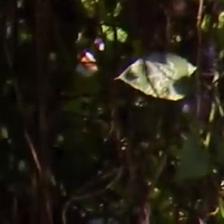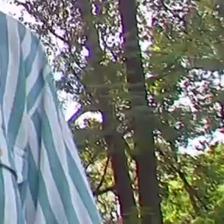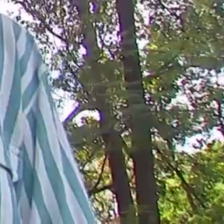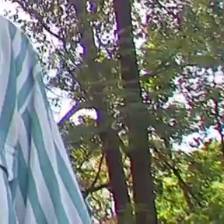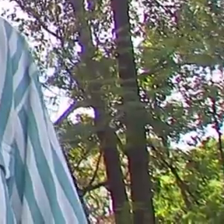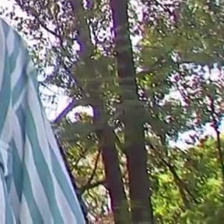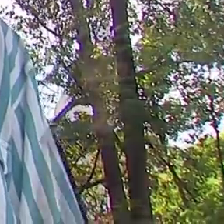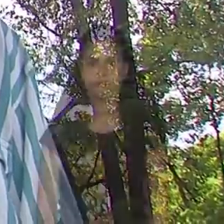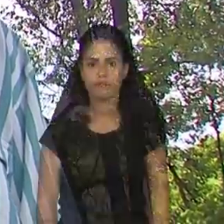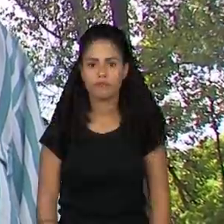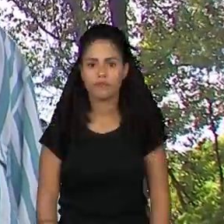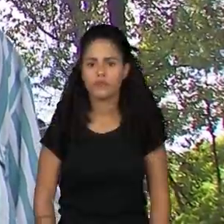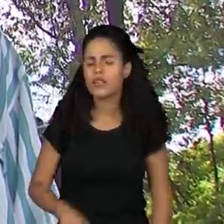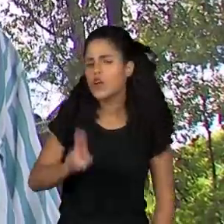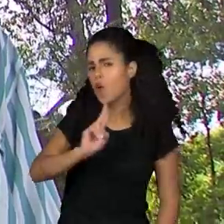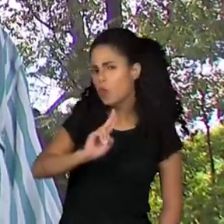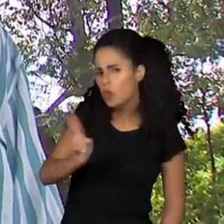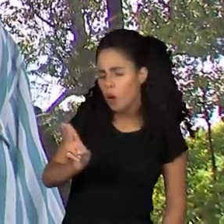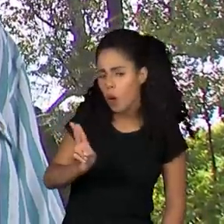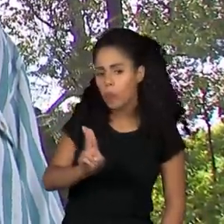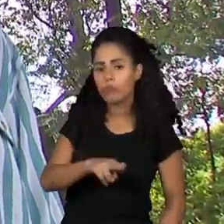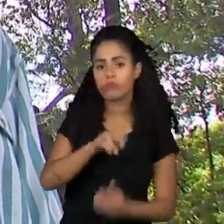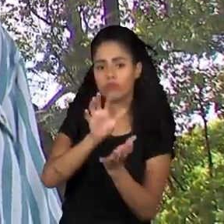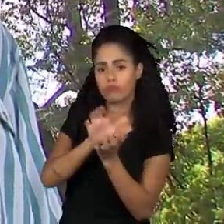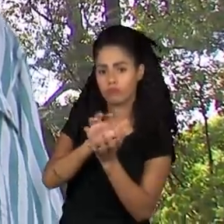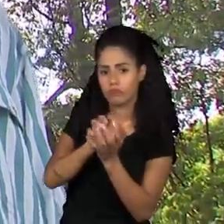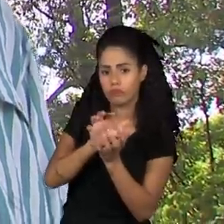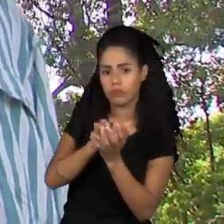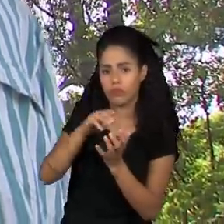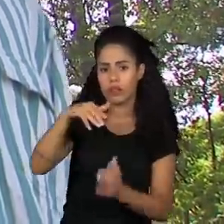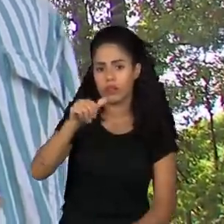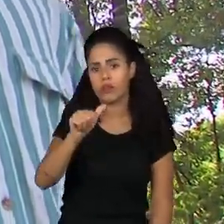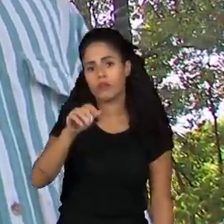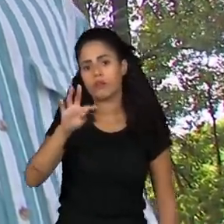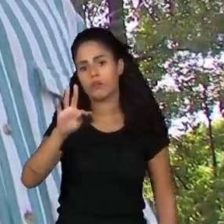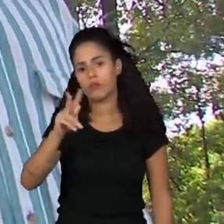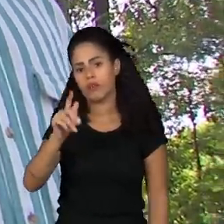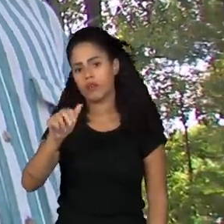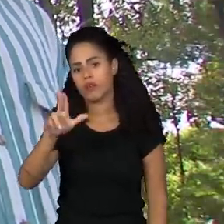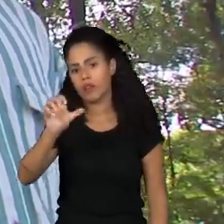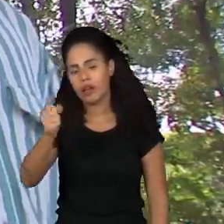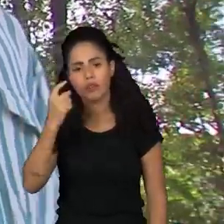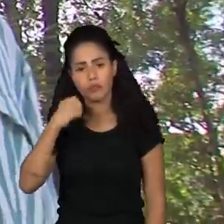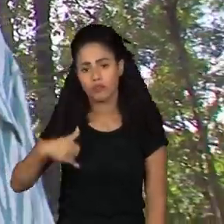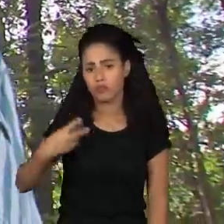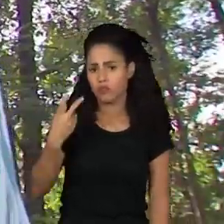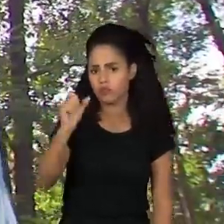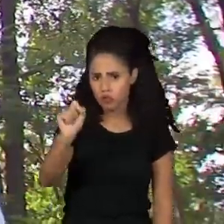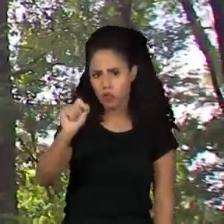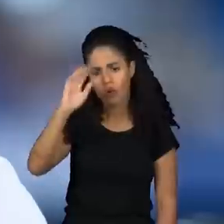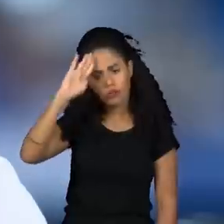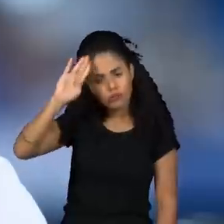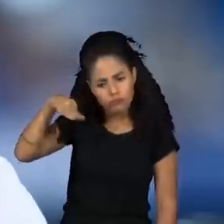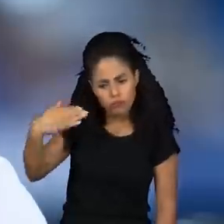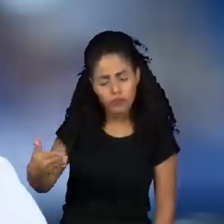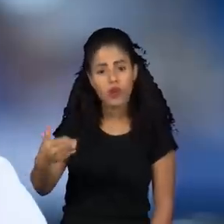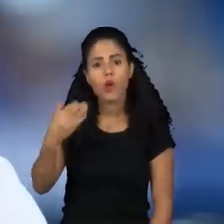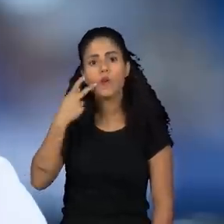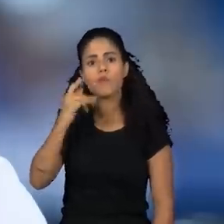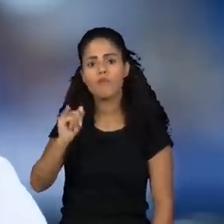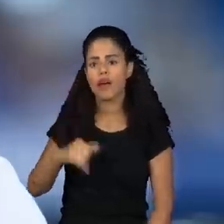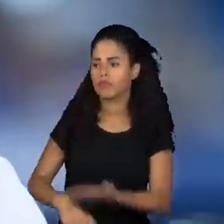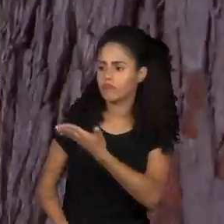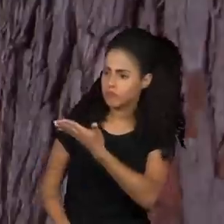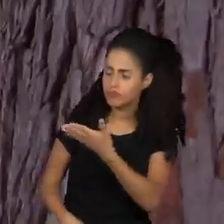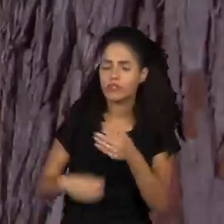No nome, o pernambucano Mataus Torres, 28 anos, traz a homenagem do pai a um jogador